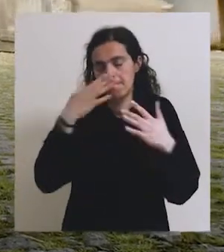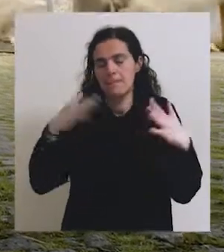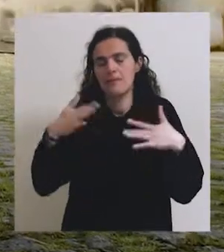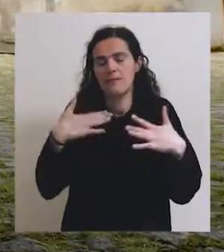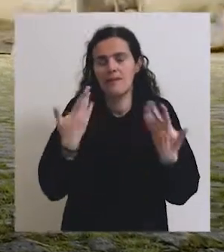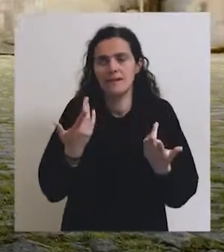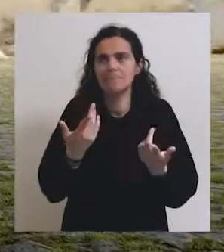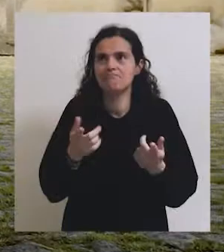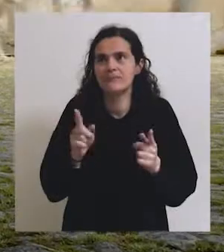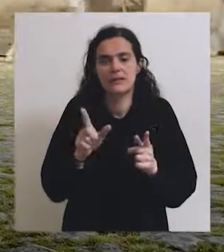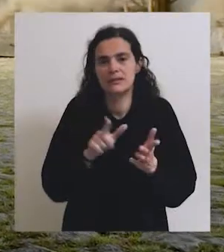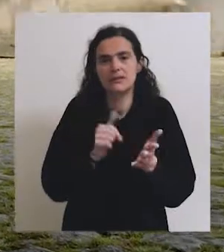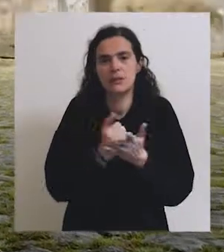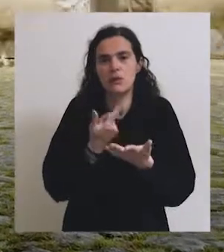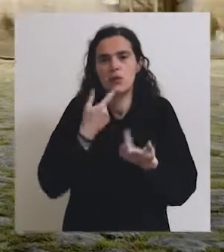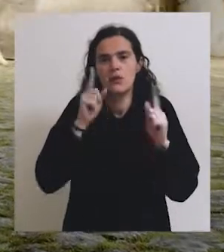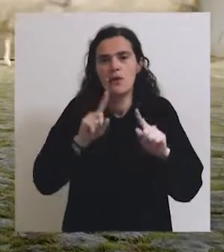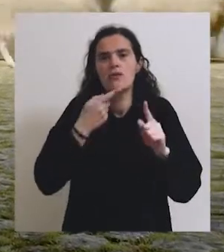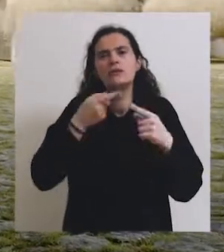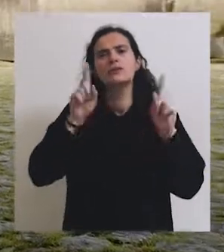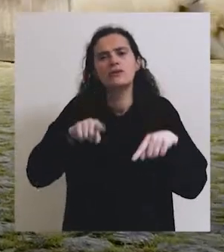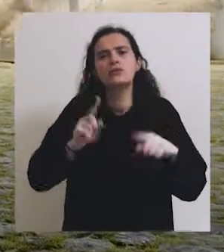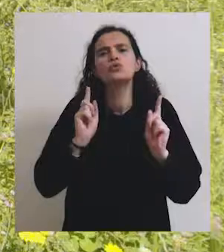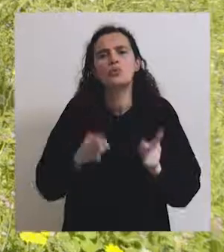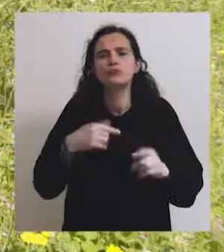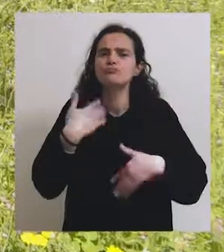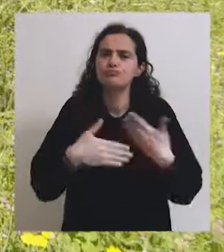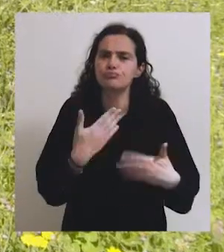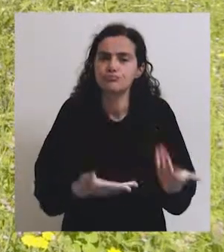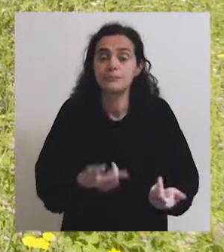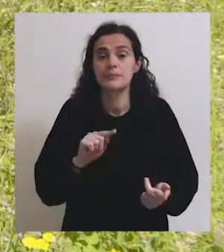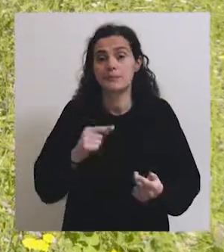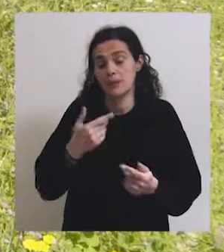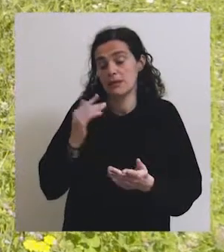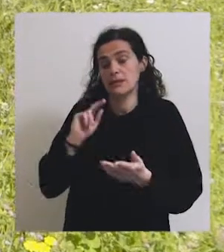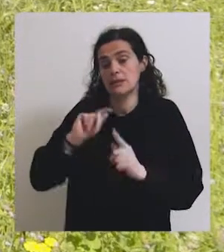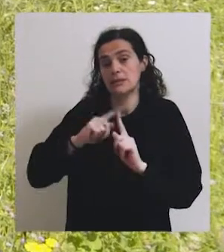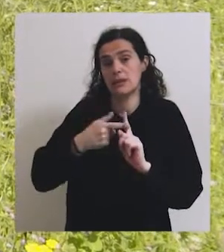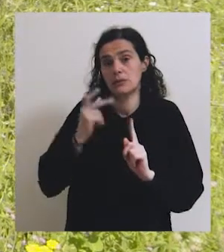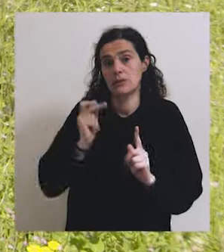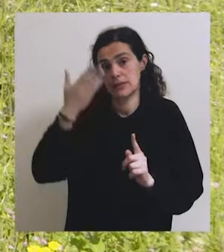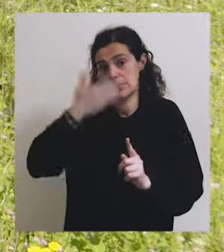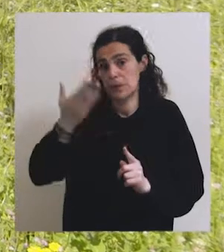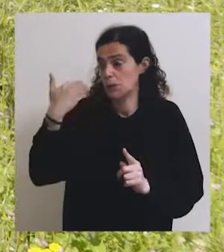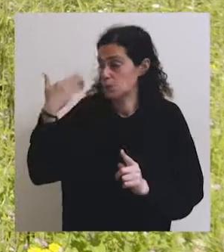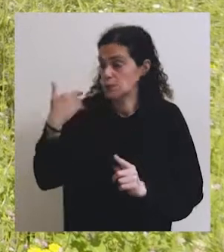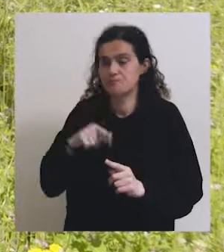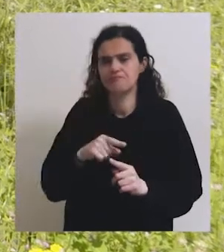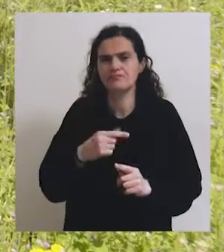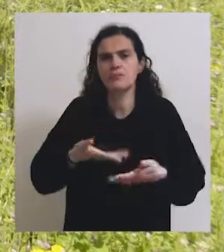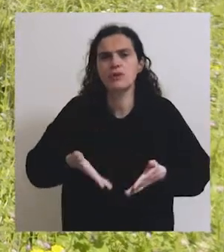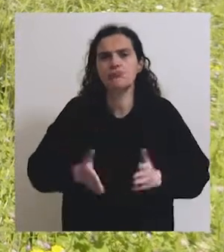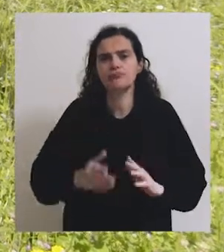A primavera, sempre como disse, um novo renascer e este ano, nos últimas semanas, nasceram